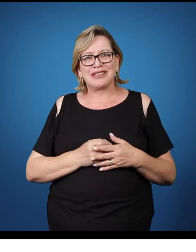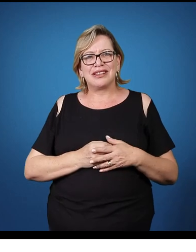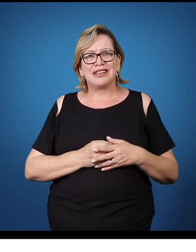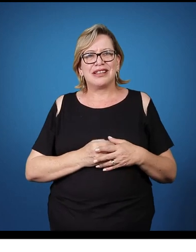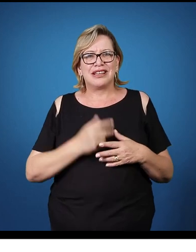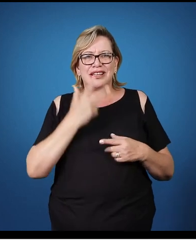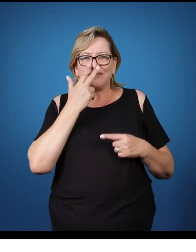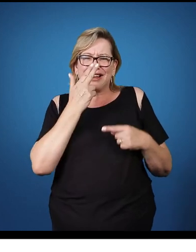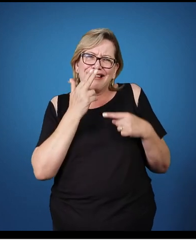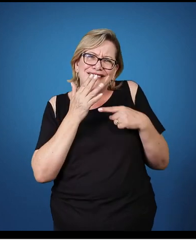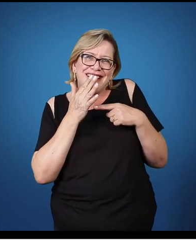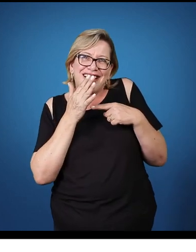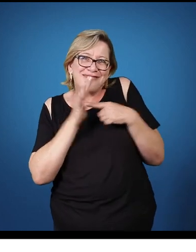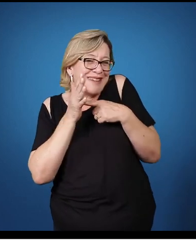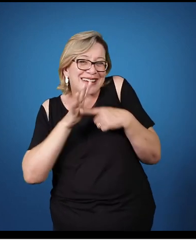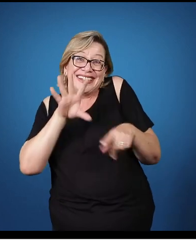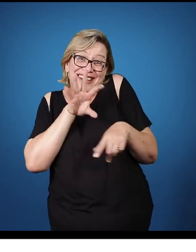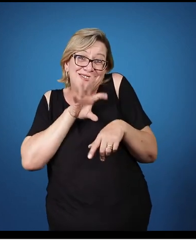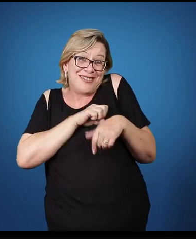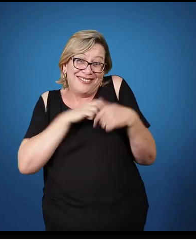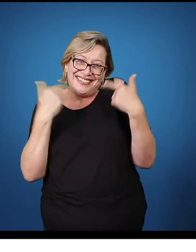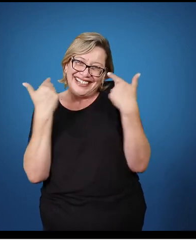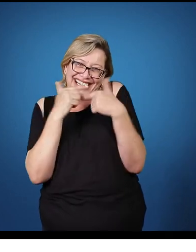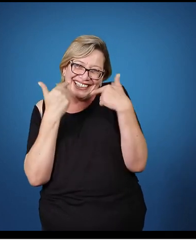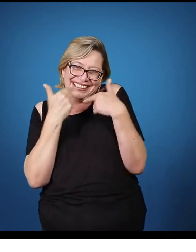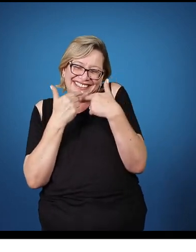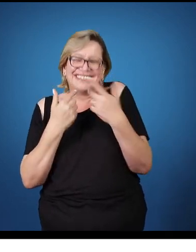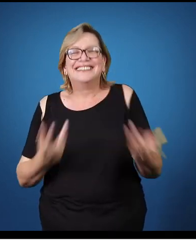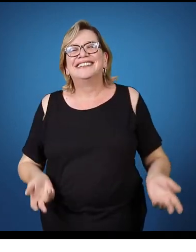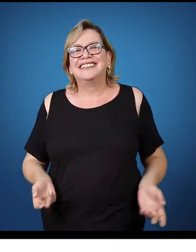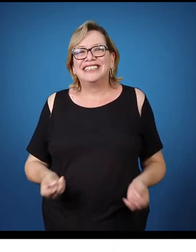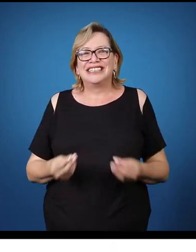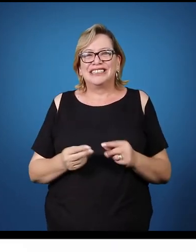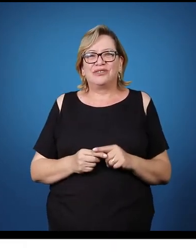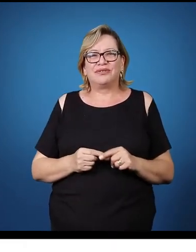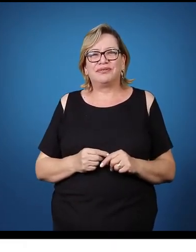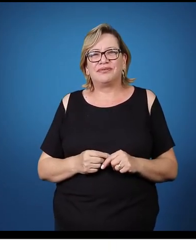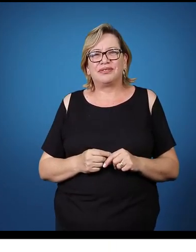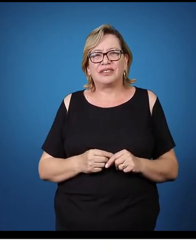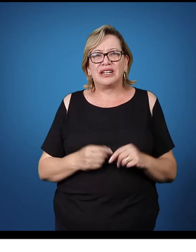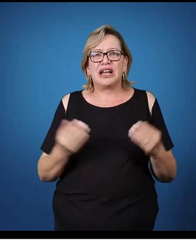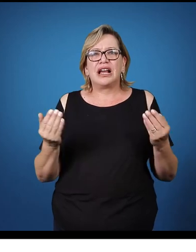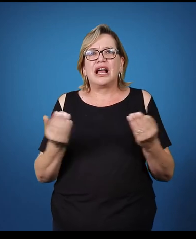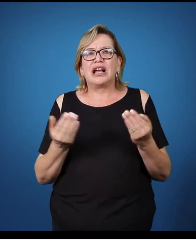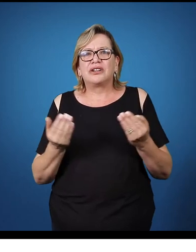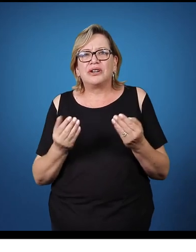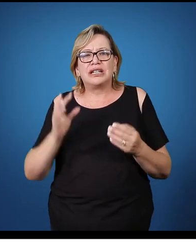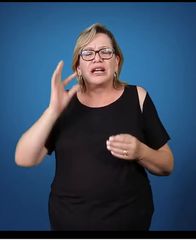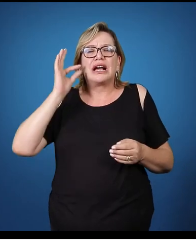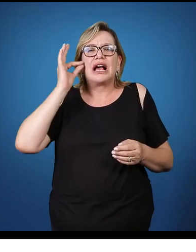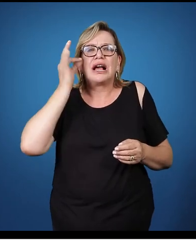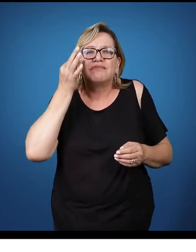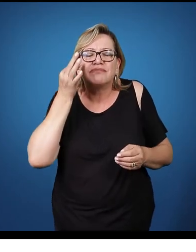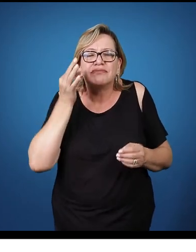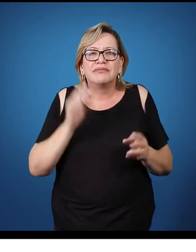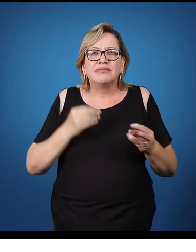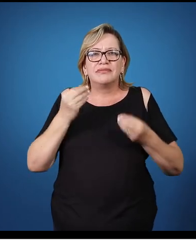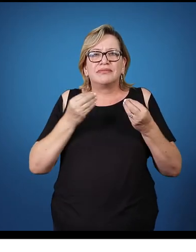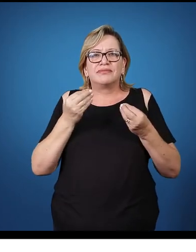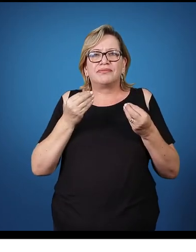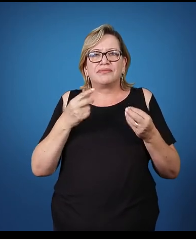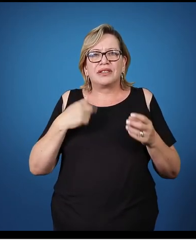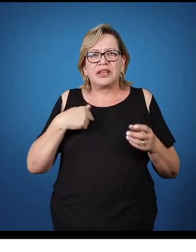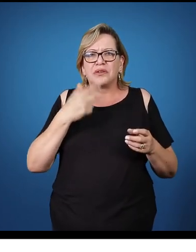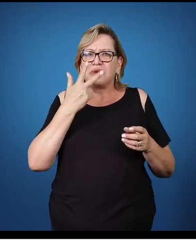máquina do amor. Máquina do amor. Ah, e agora? Rapidinho. Bem rapidinho.